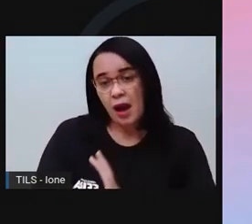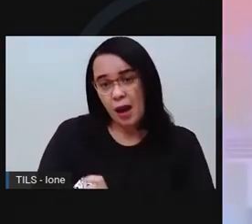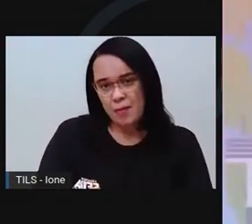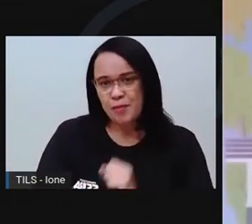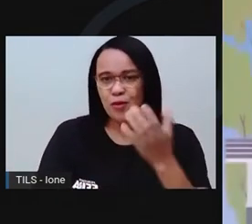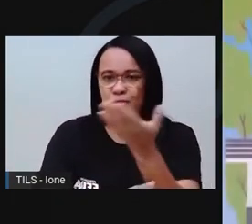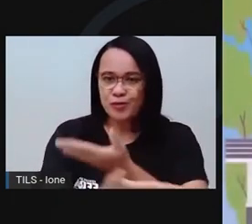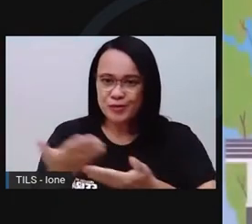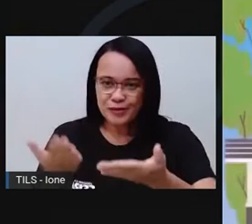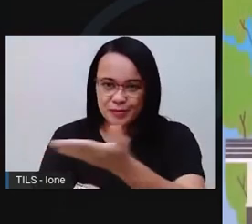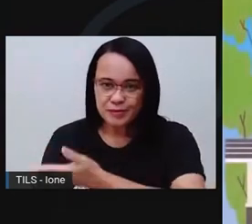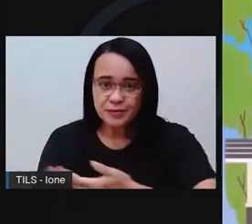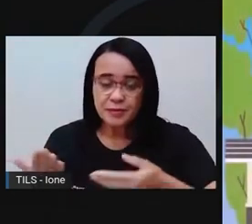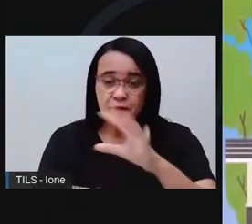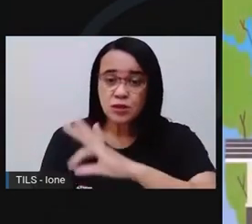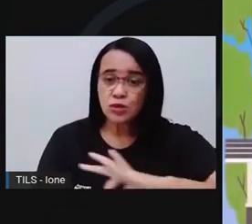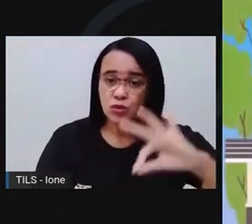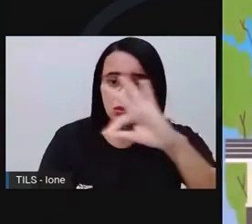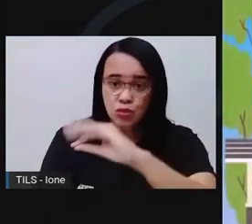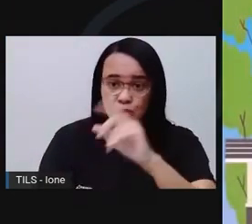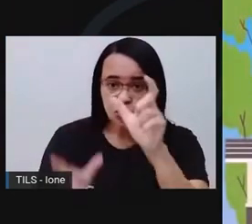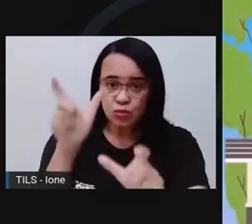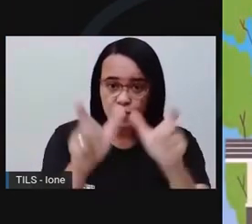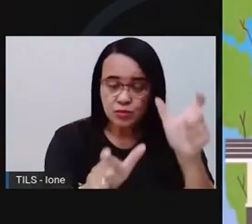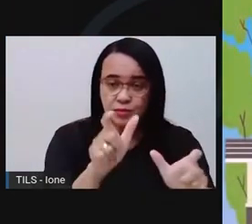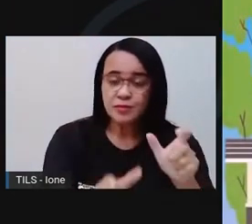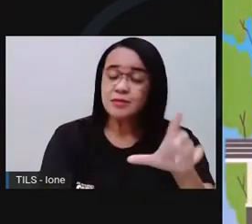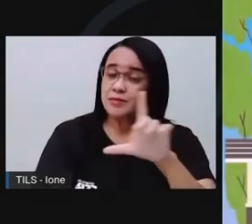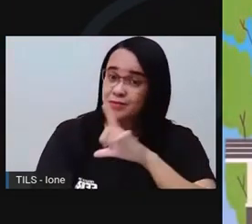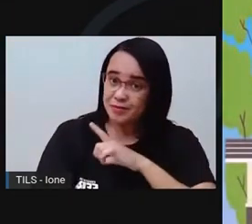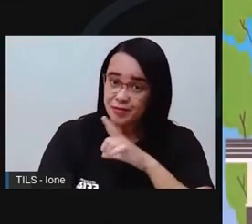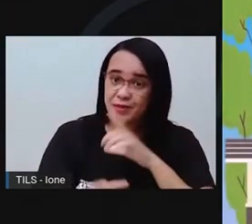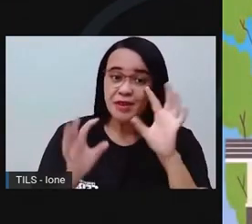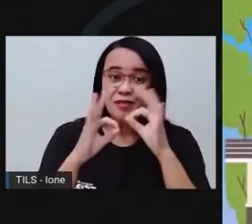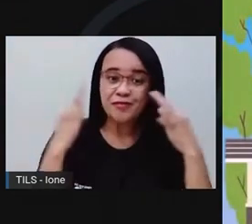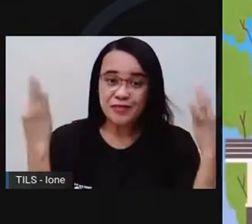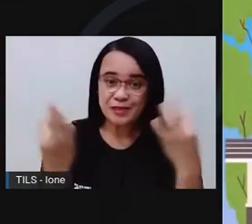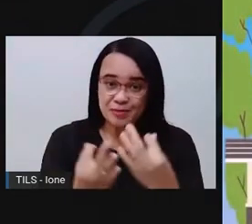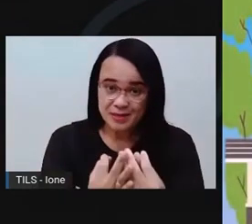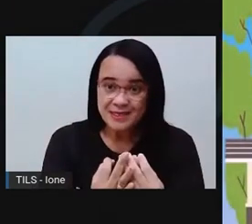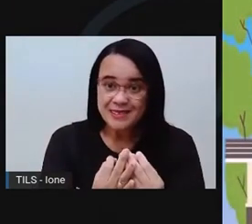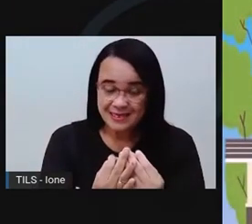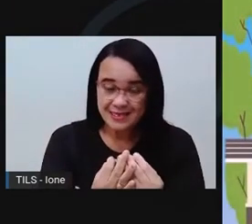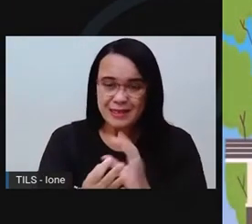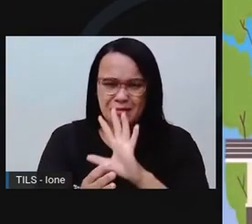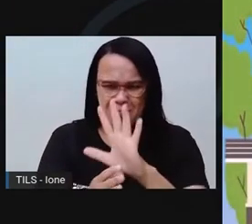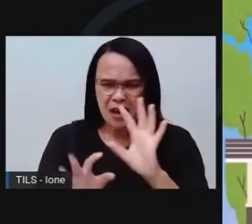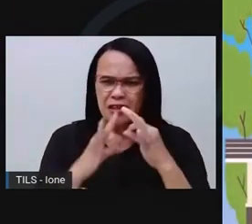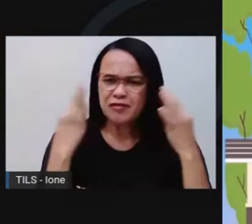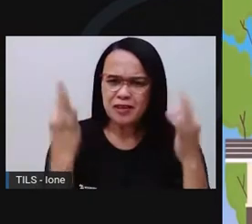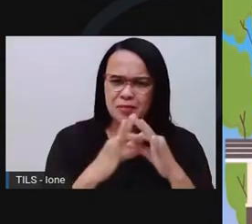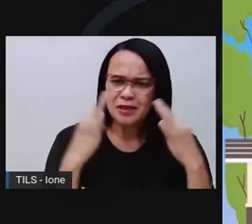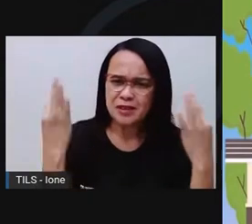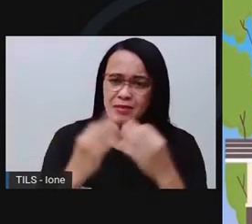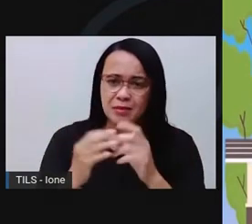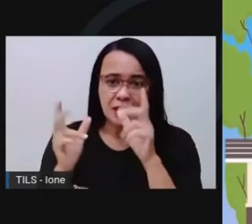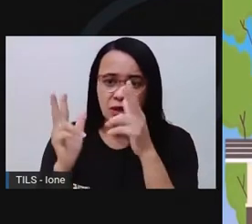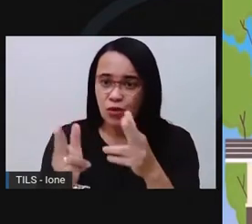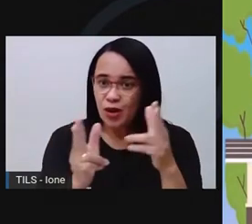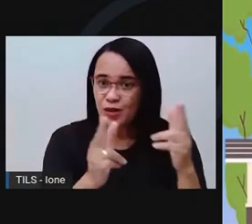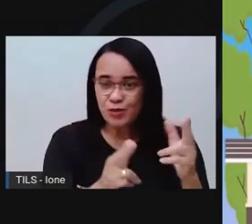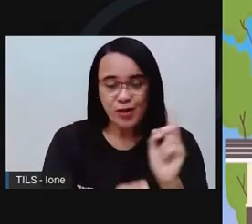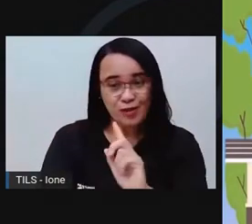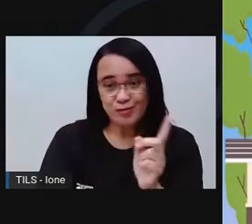Todos nós temos uma família e nenhuma é igual. E isso é o que torna